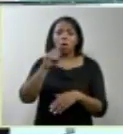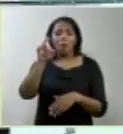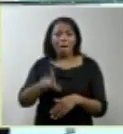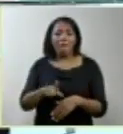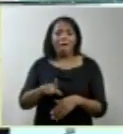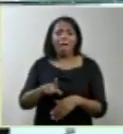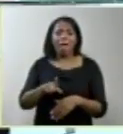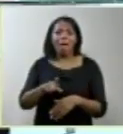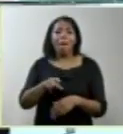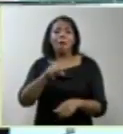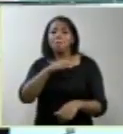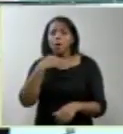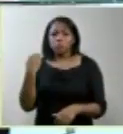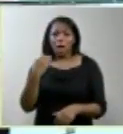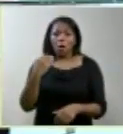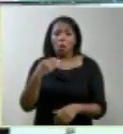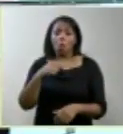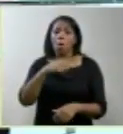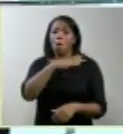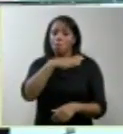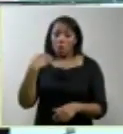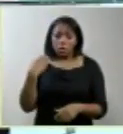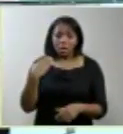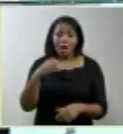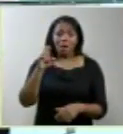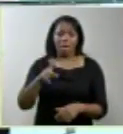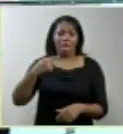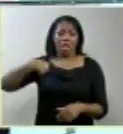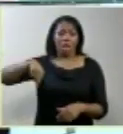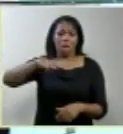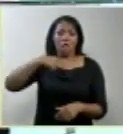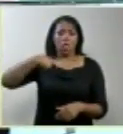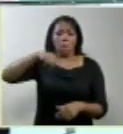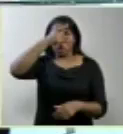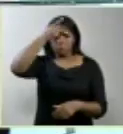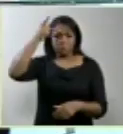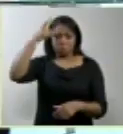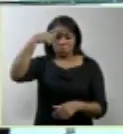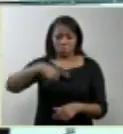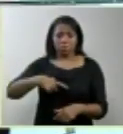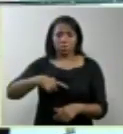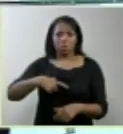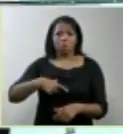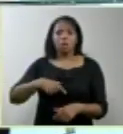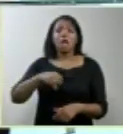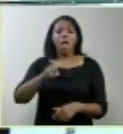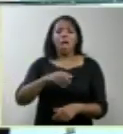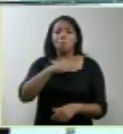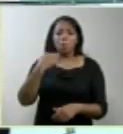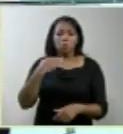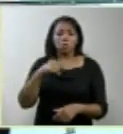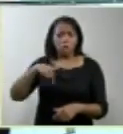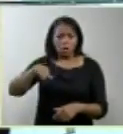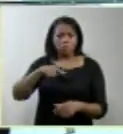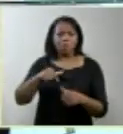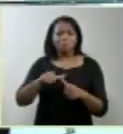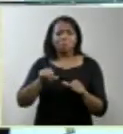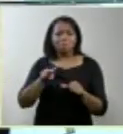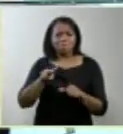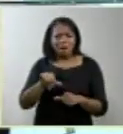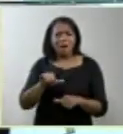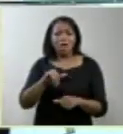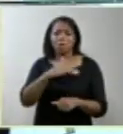Mortais somos todos nós. Então, se alguém pode ser morto porque vai morrer, todos nós estamos